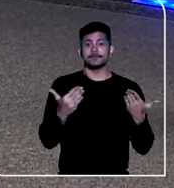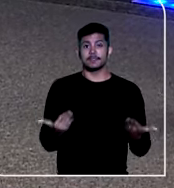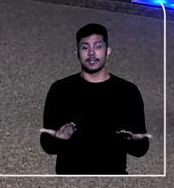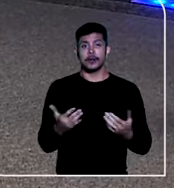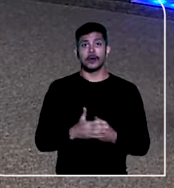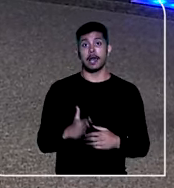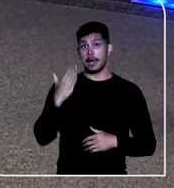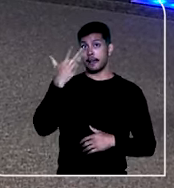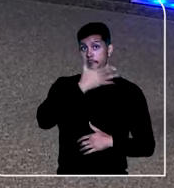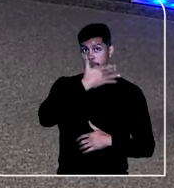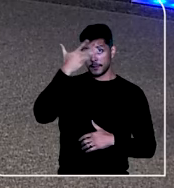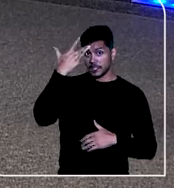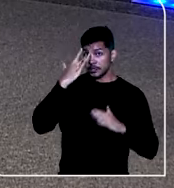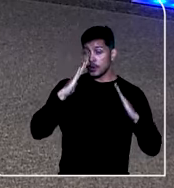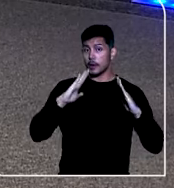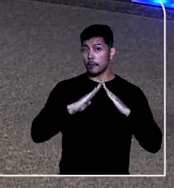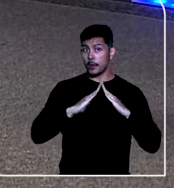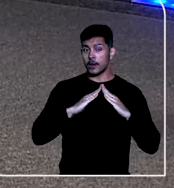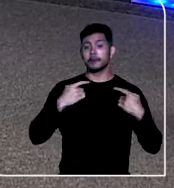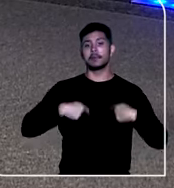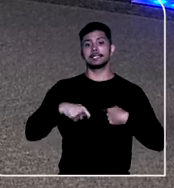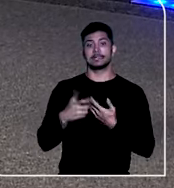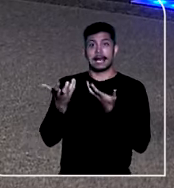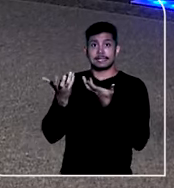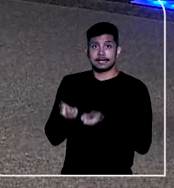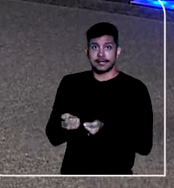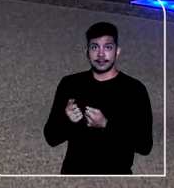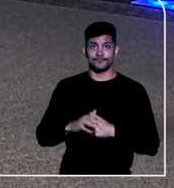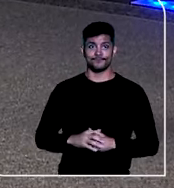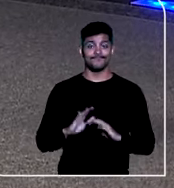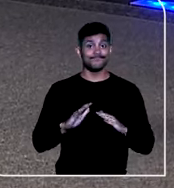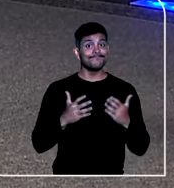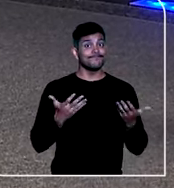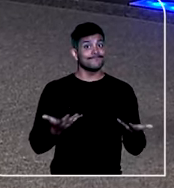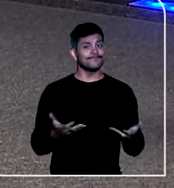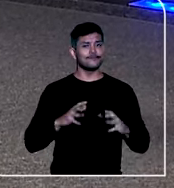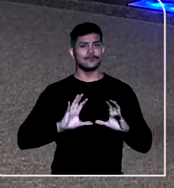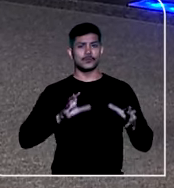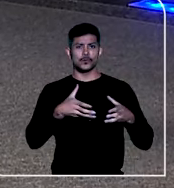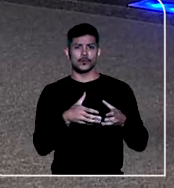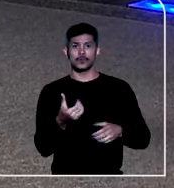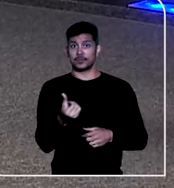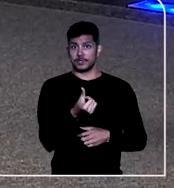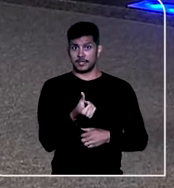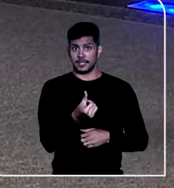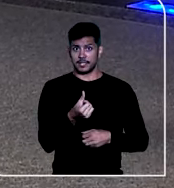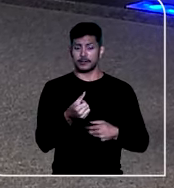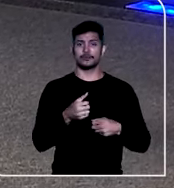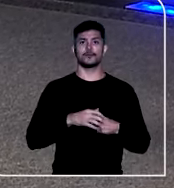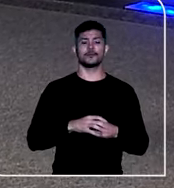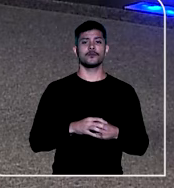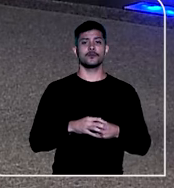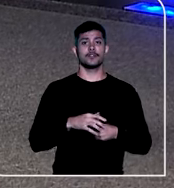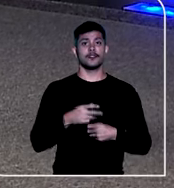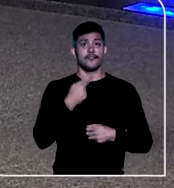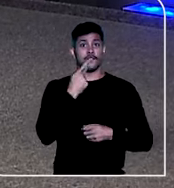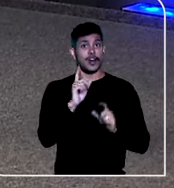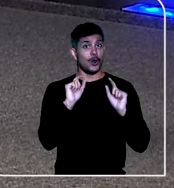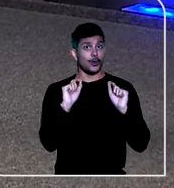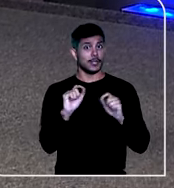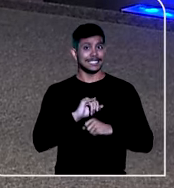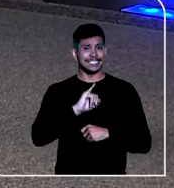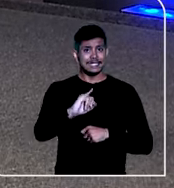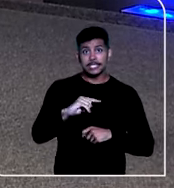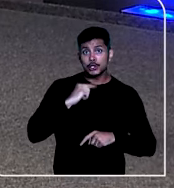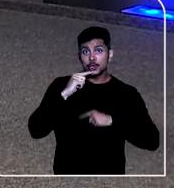consentimento do morador. Nesse sentido, a sexta turma do tribunal reafirmou que, em caso de dúvida,